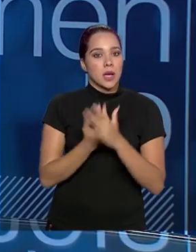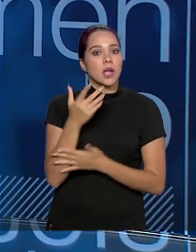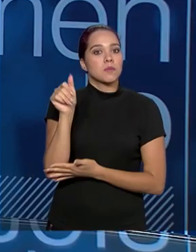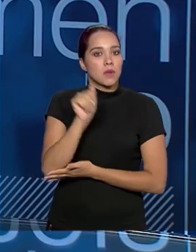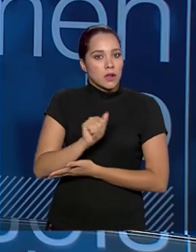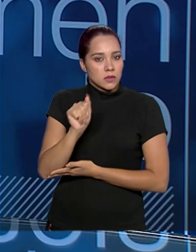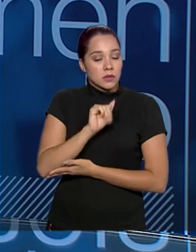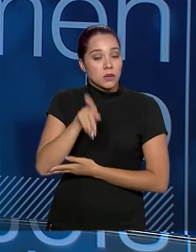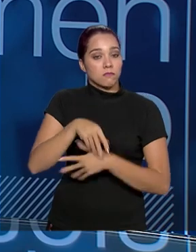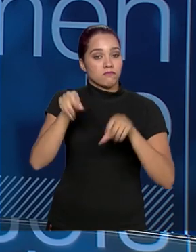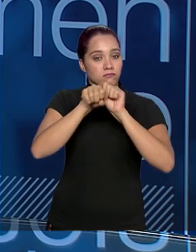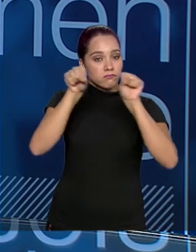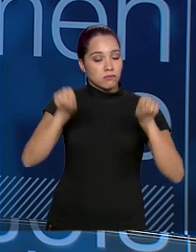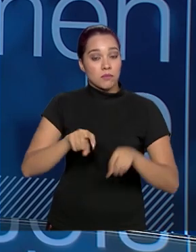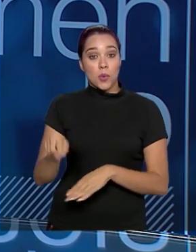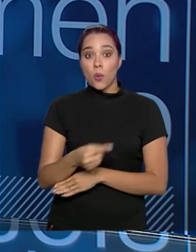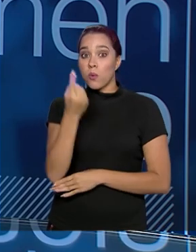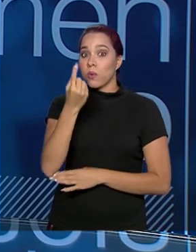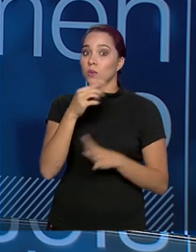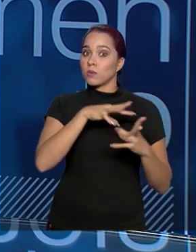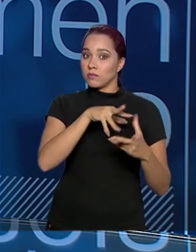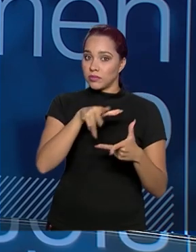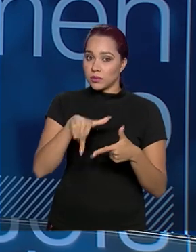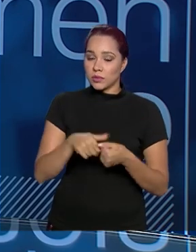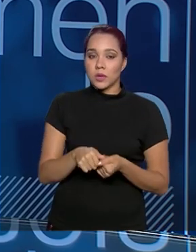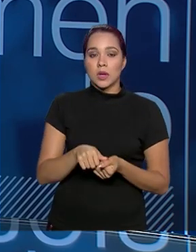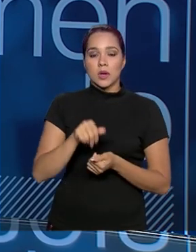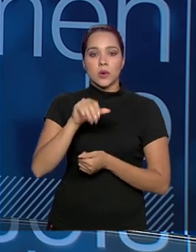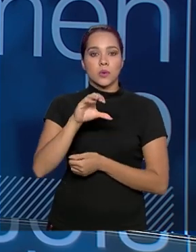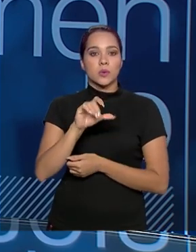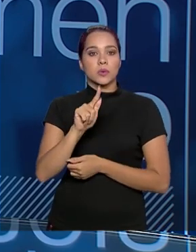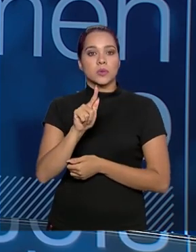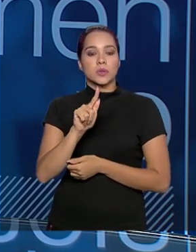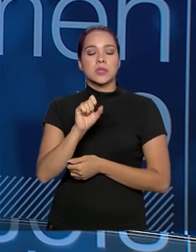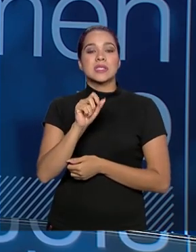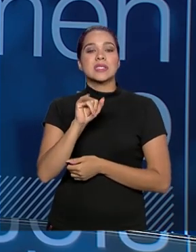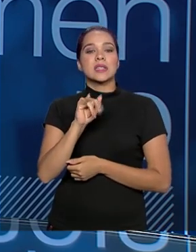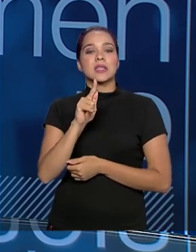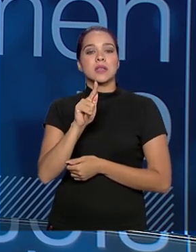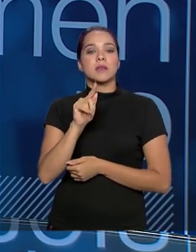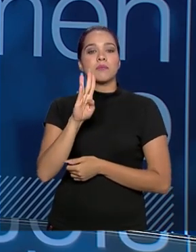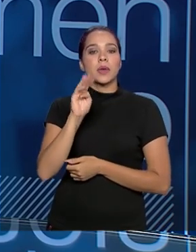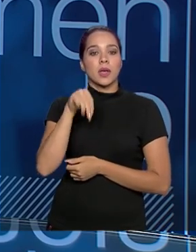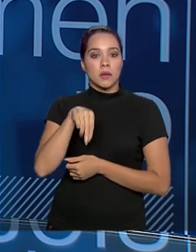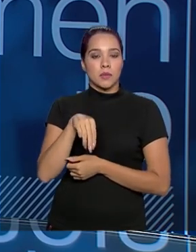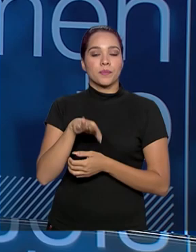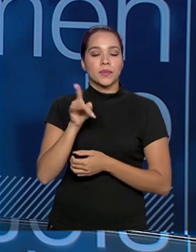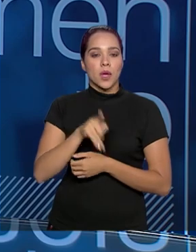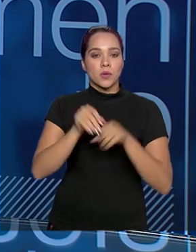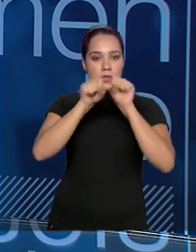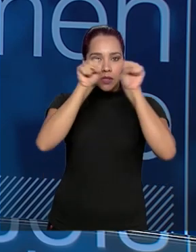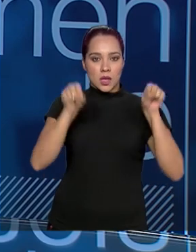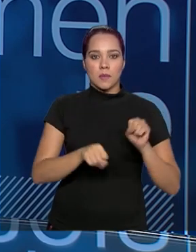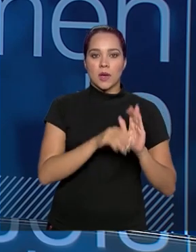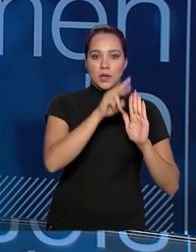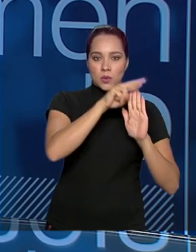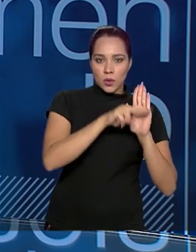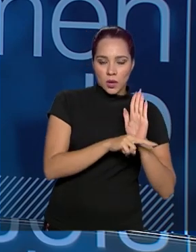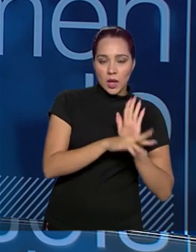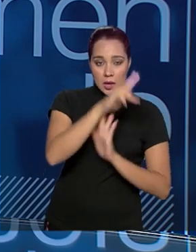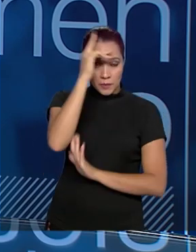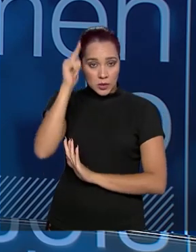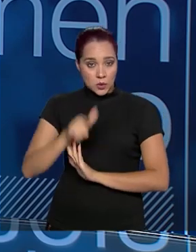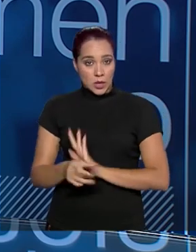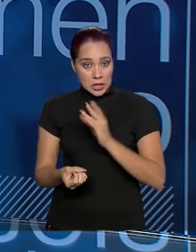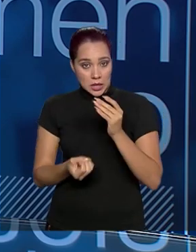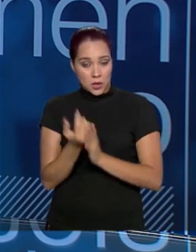agência, isso é um sistema que é praticamente único no mundo, o SIG-BM, que é o sistema de interação entre o regulado e o regulador, ou seja,